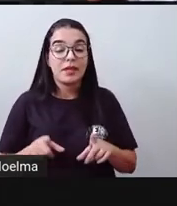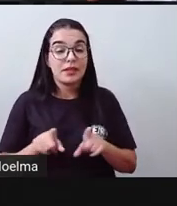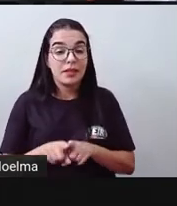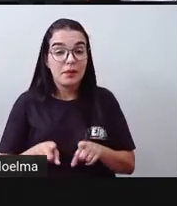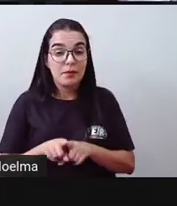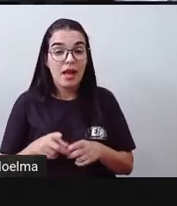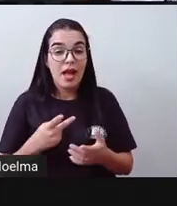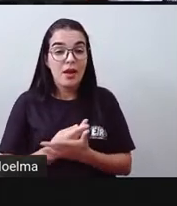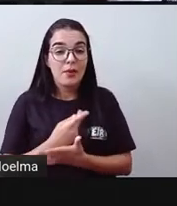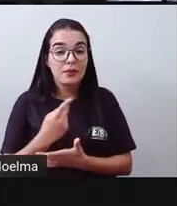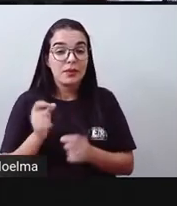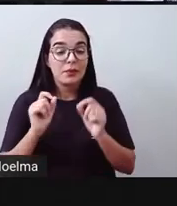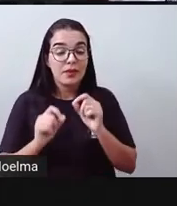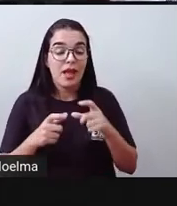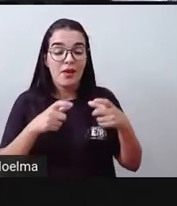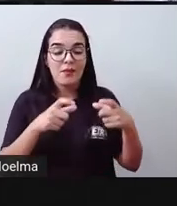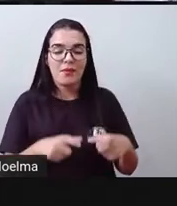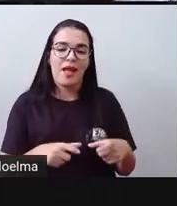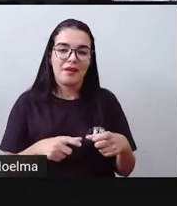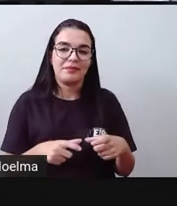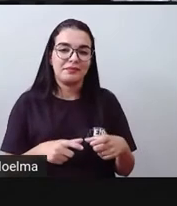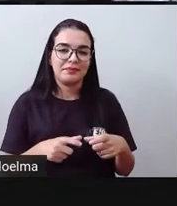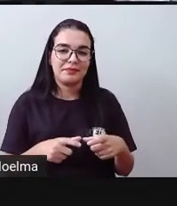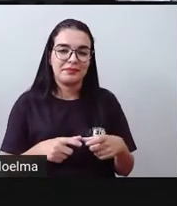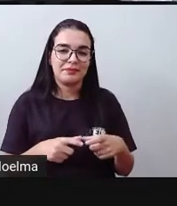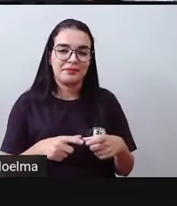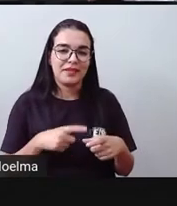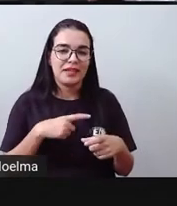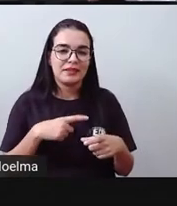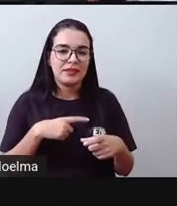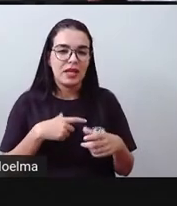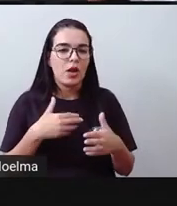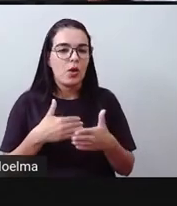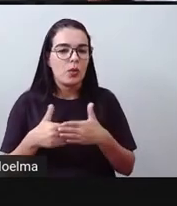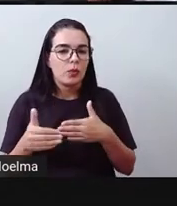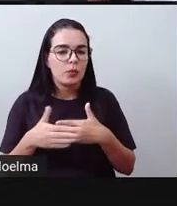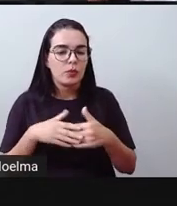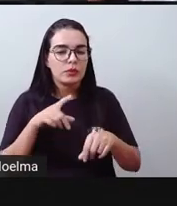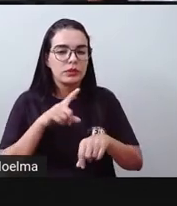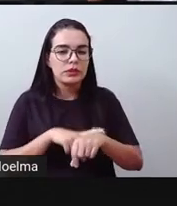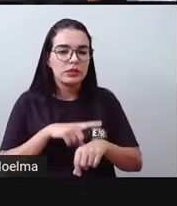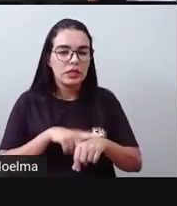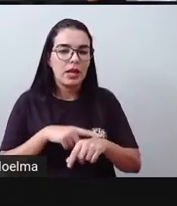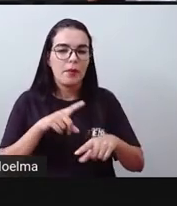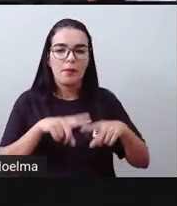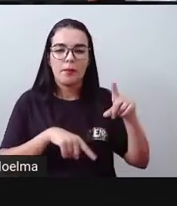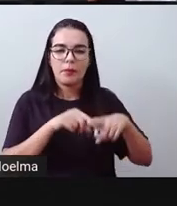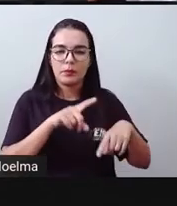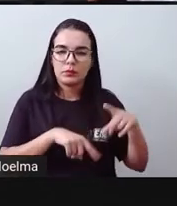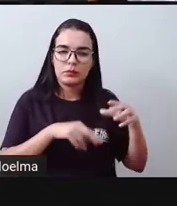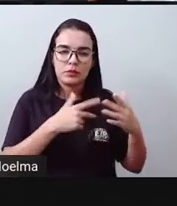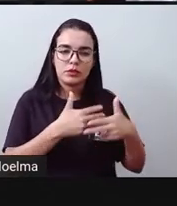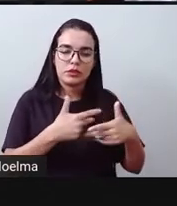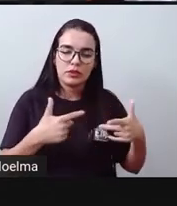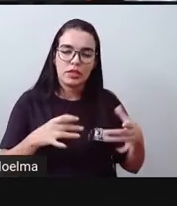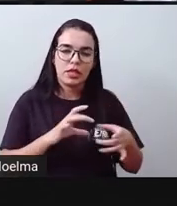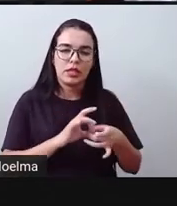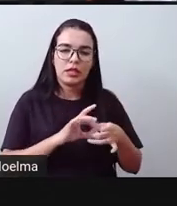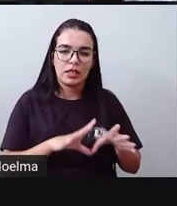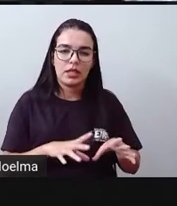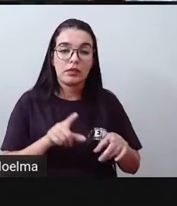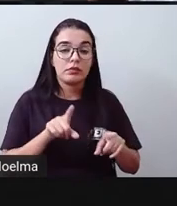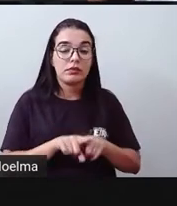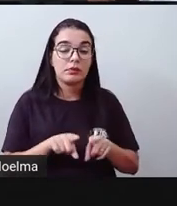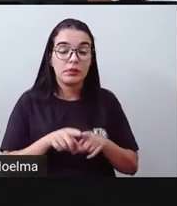acontece em algum lugar, né? Com devidas circunstâncias temporais, com materiais disponíveis, com